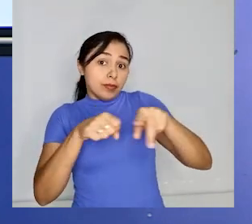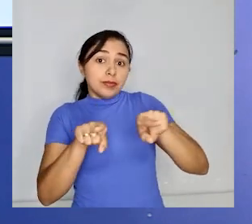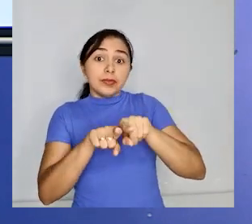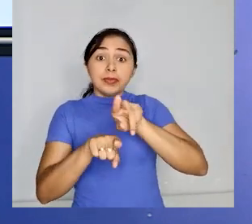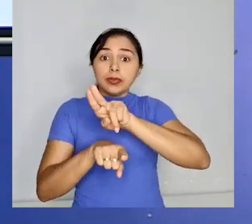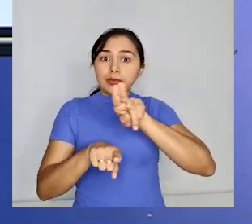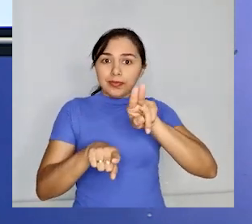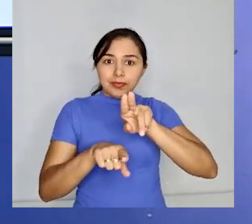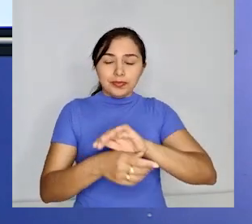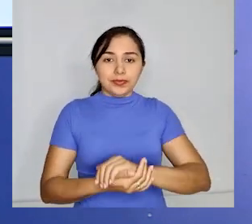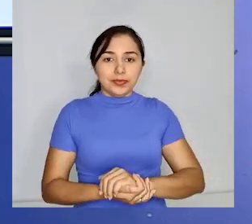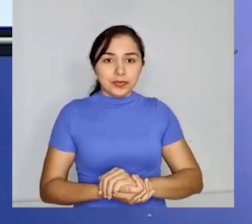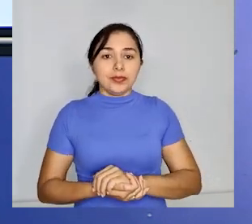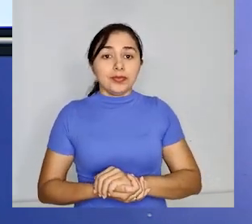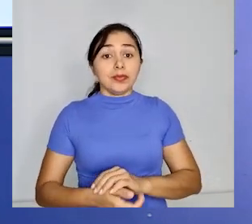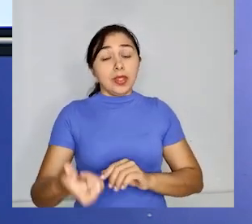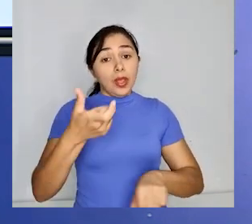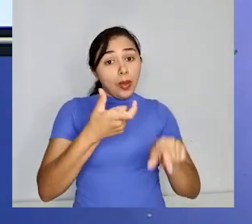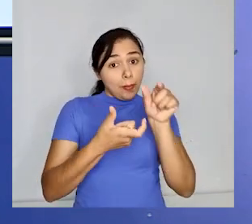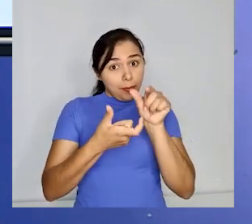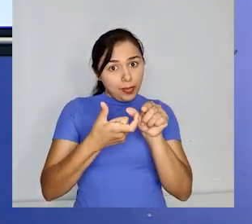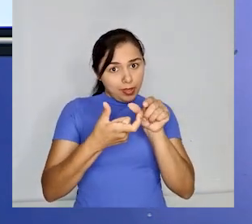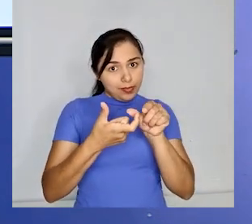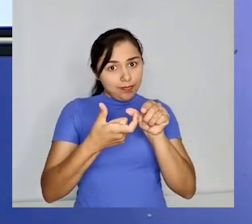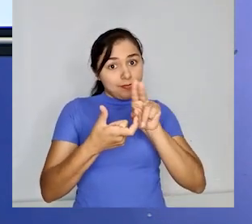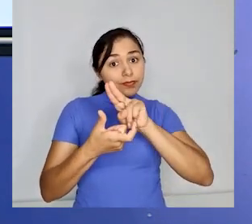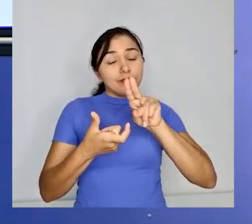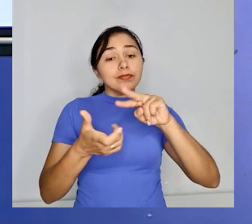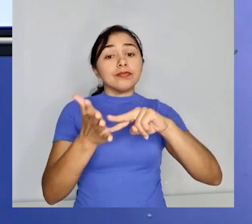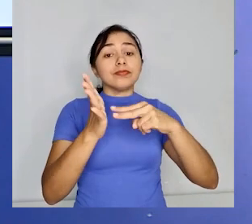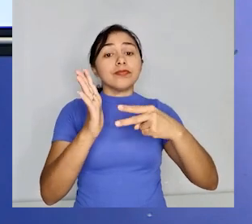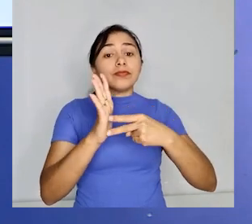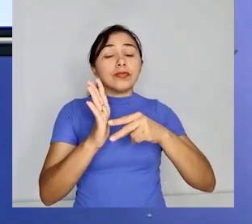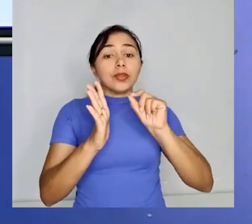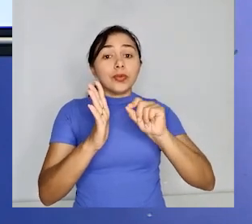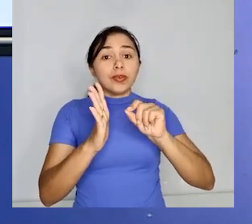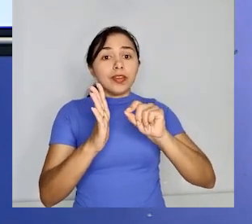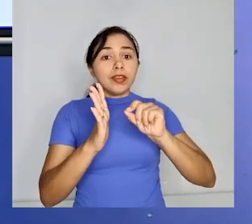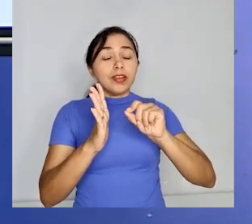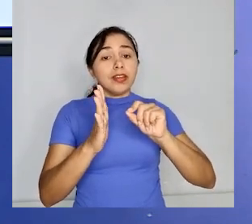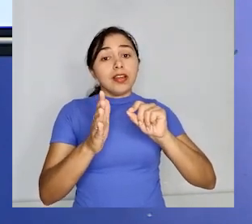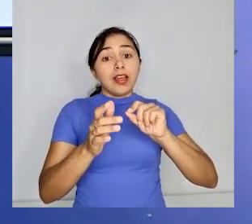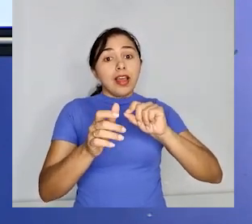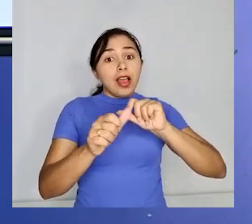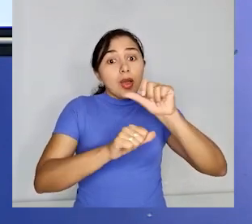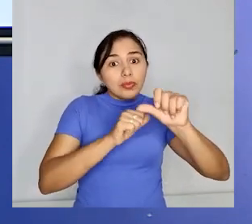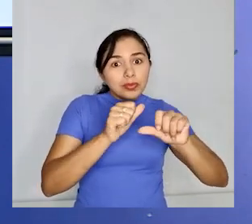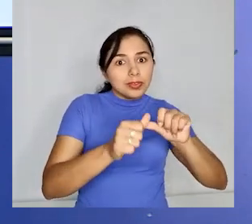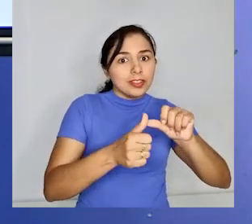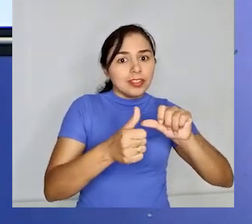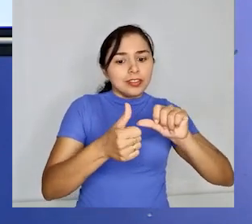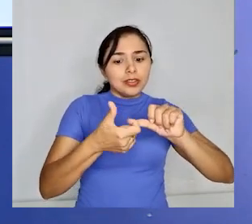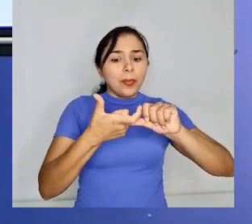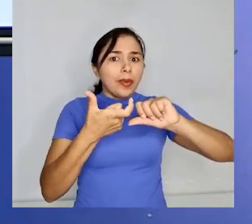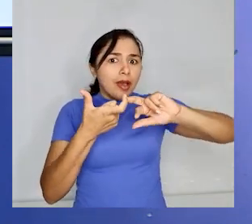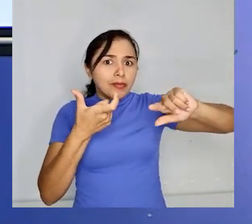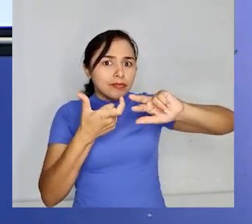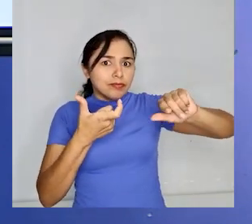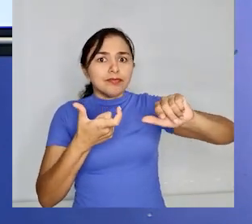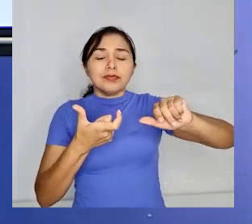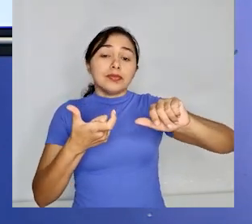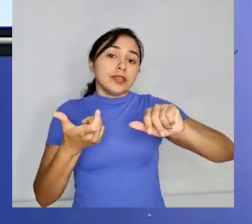A desinência nominal indica as flexões de gênero masculino, feminino e de número